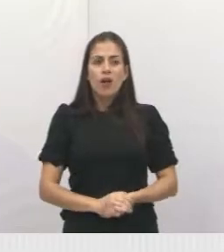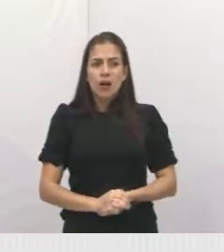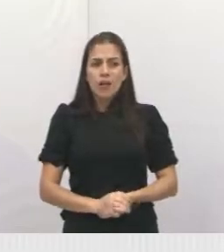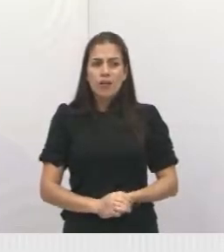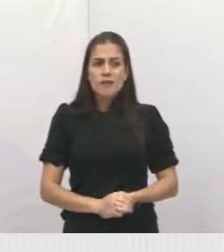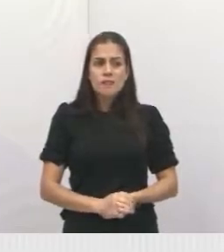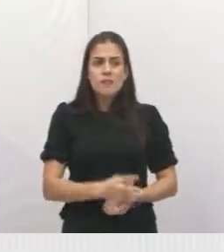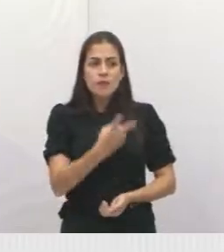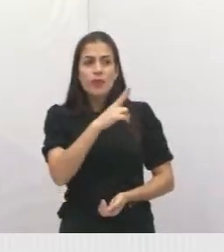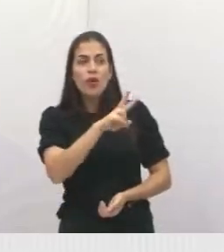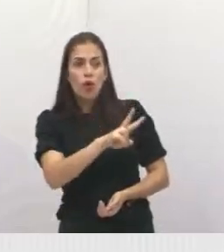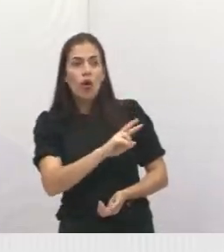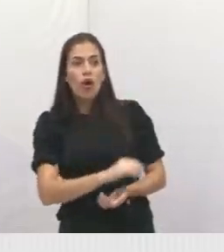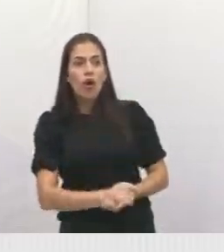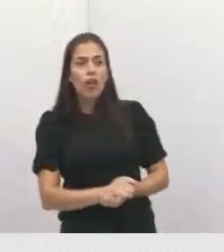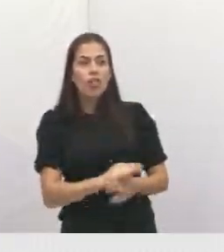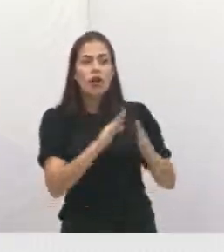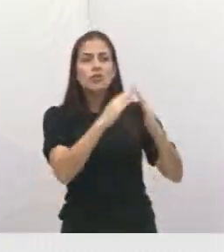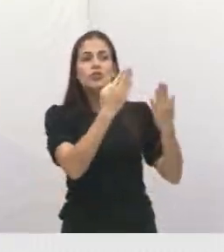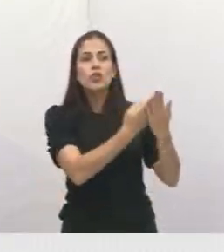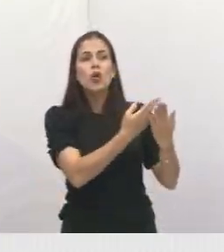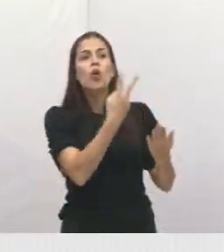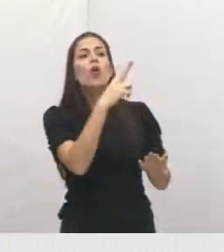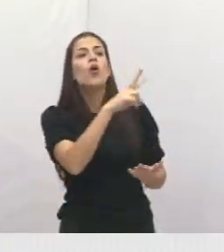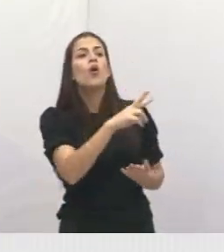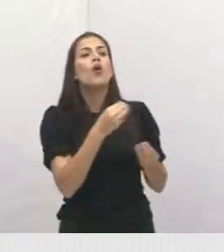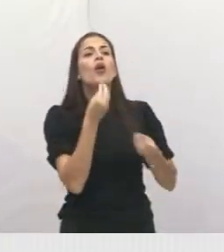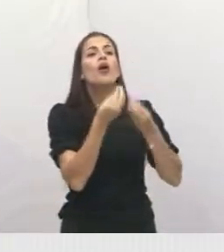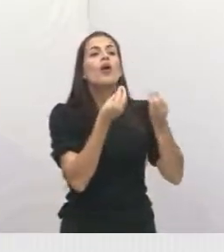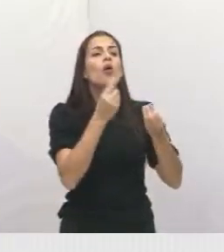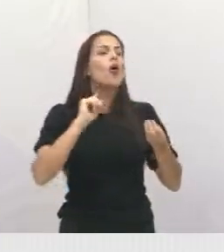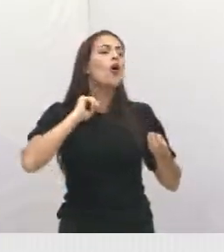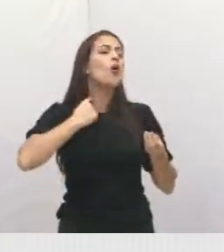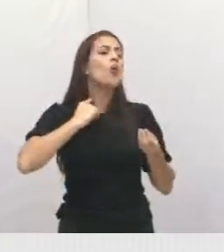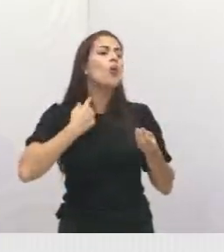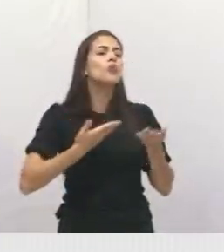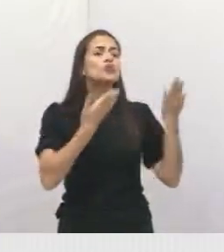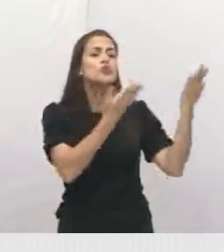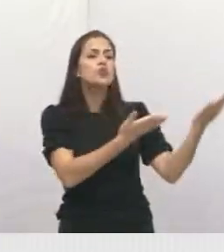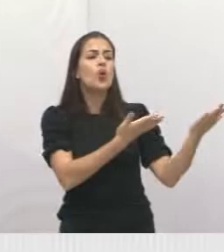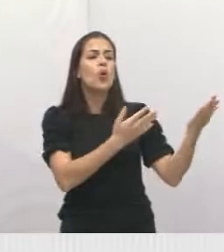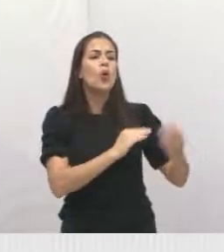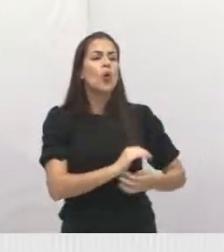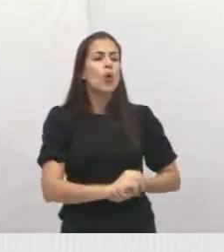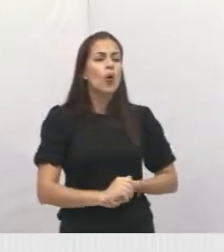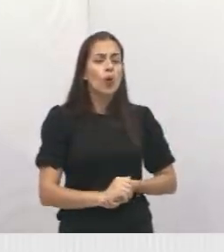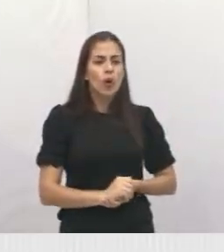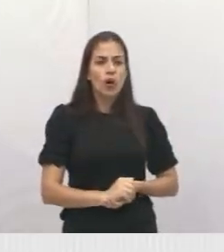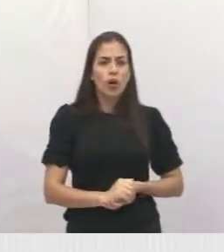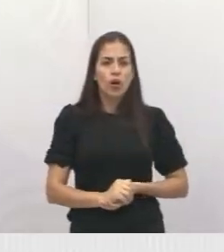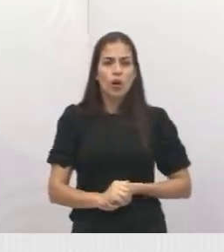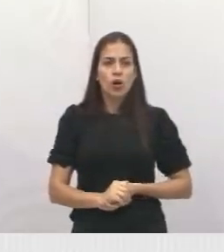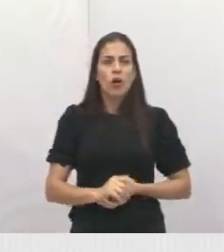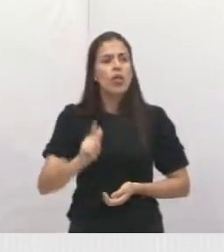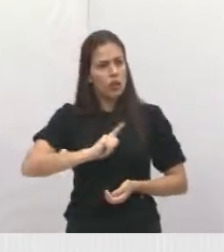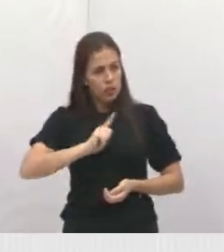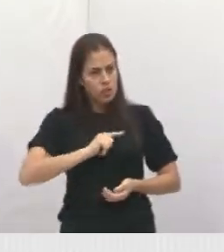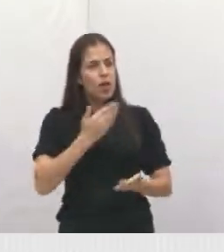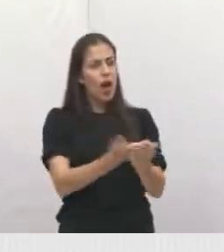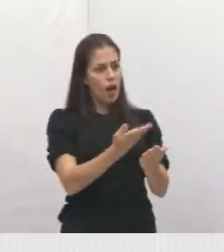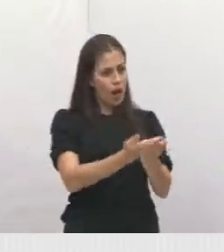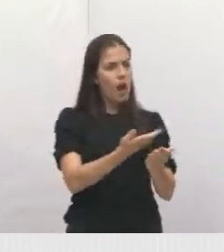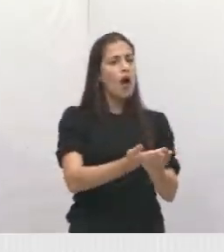escola. Olha para lá, o monte lá. Olha aqui. Muro da escola, olha aqui. Está tendo aula, viu? Olha.